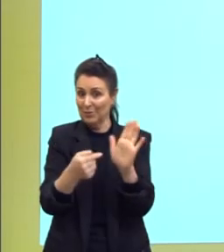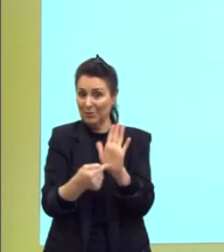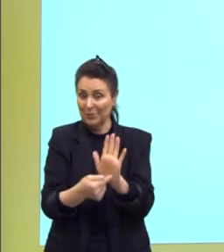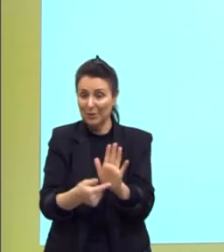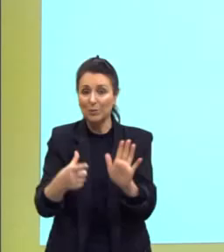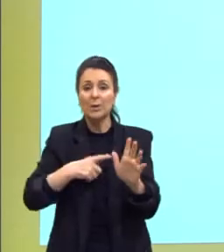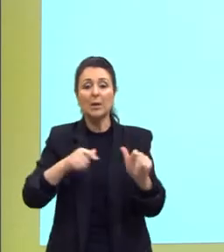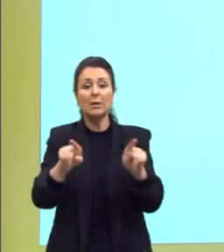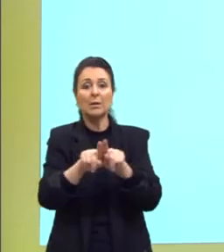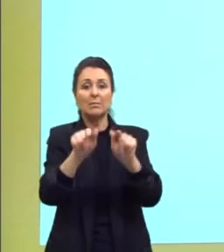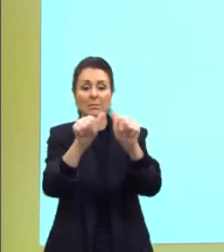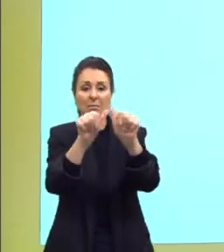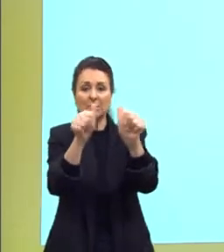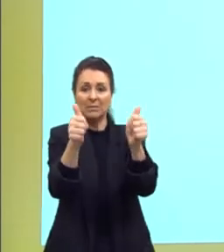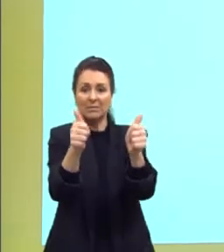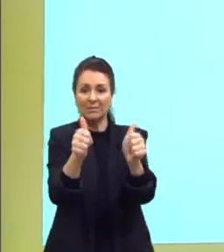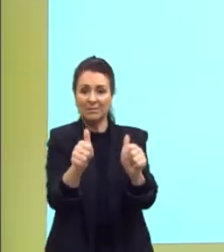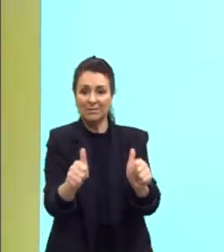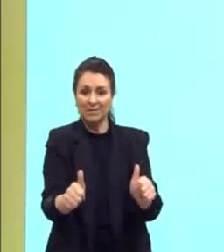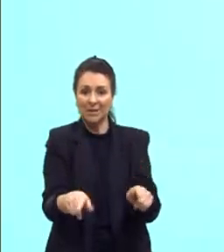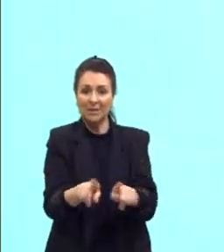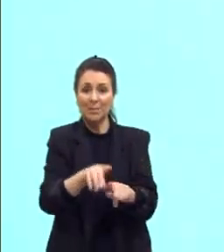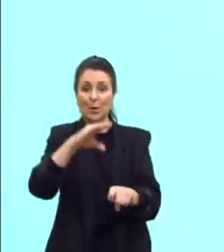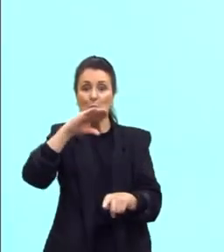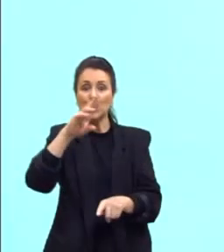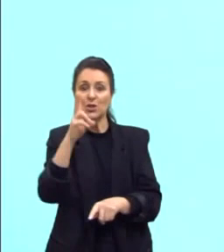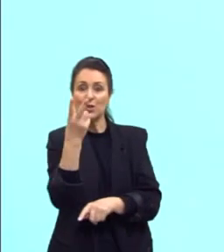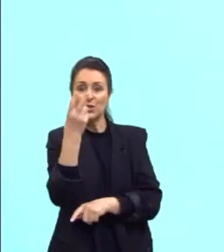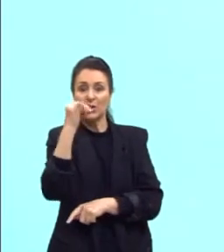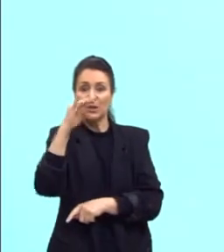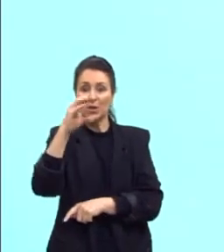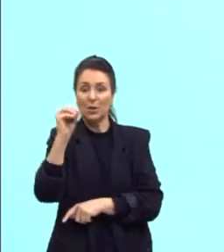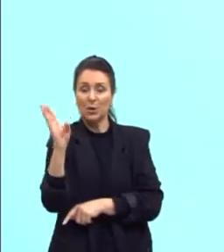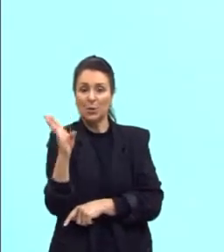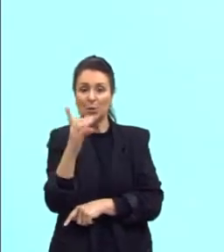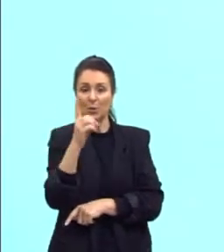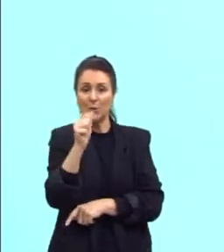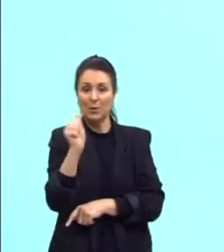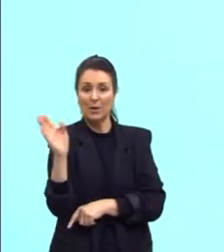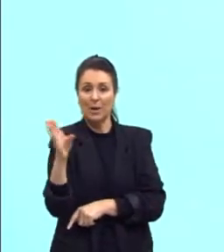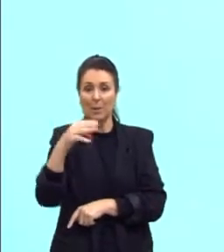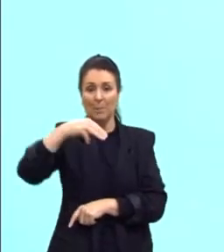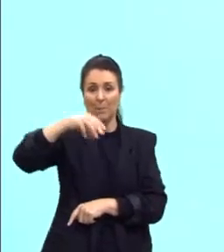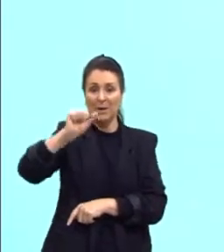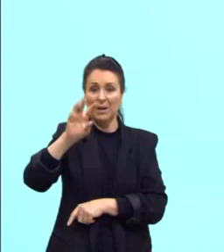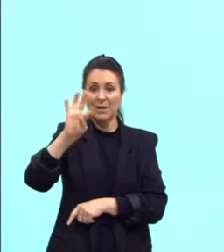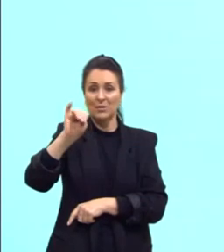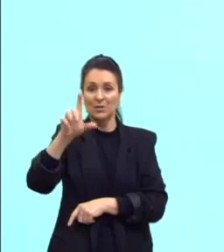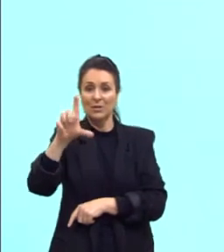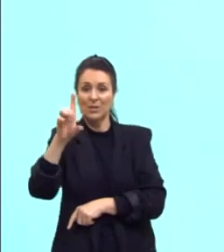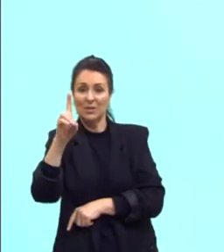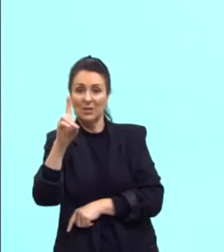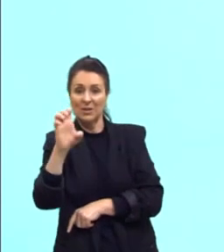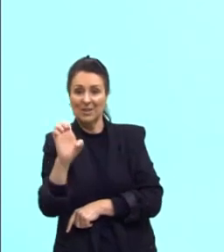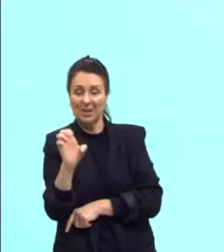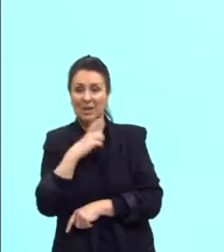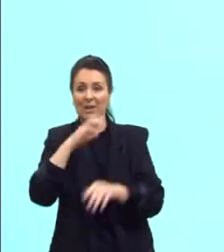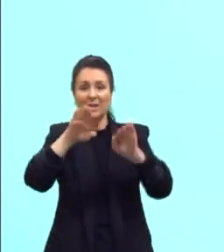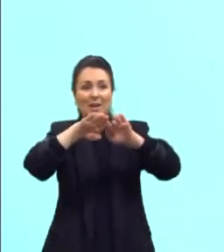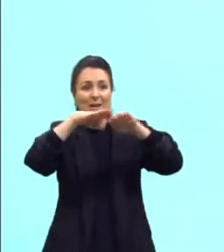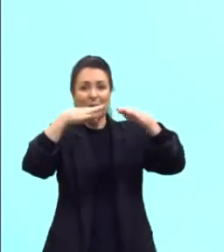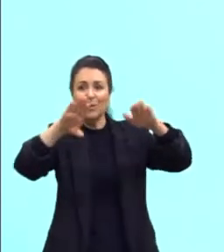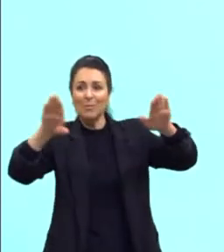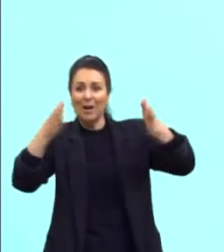gravura que mostra, então, Chico da Matilde e o mar ali, mostra ele bem grande no horizonte e os